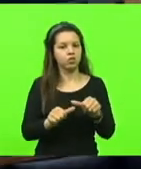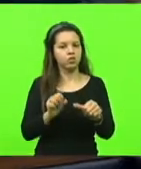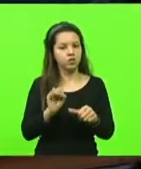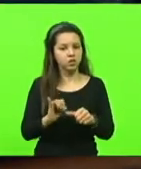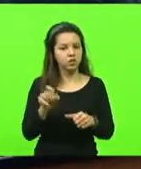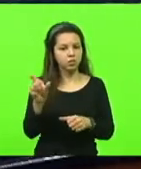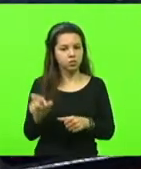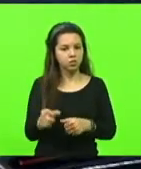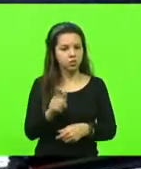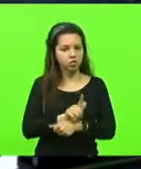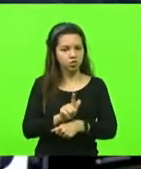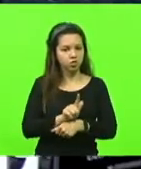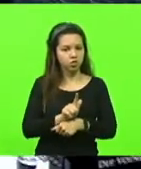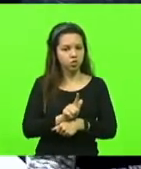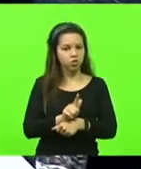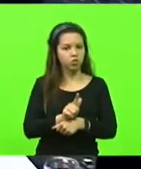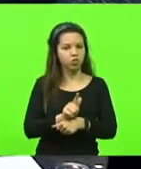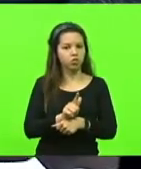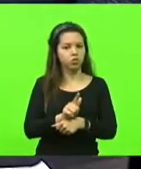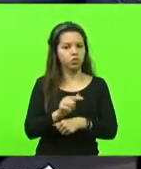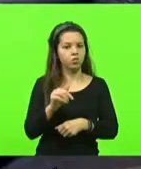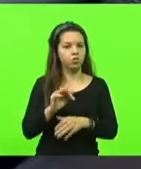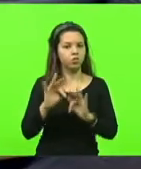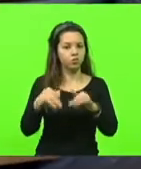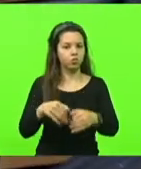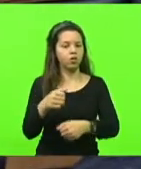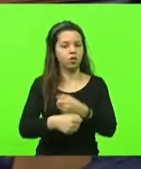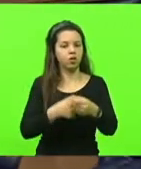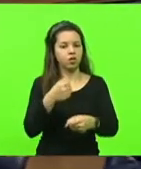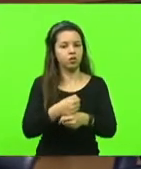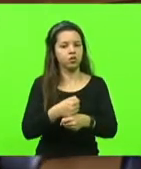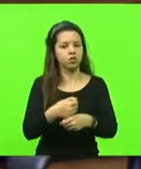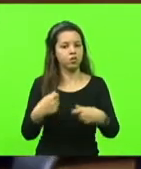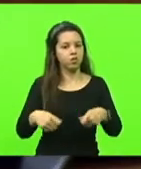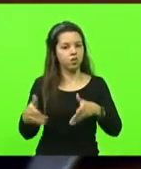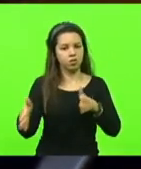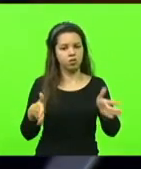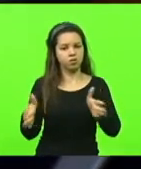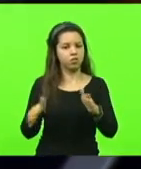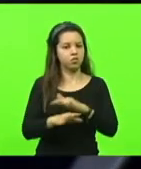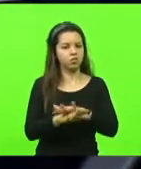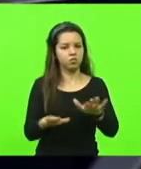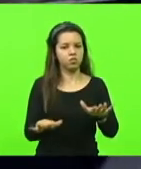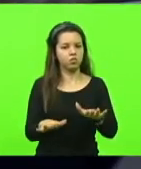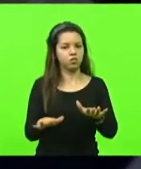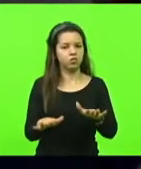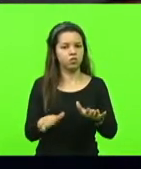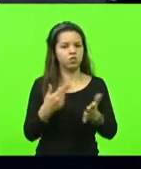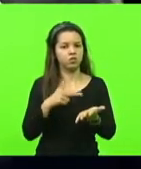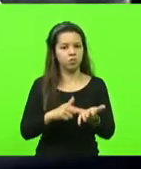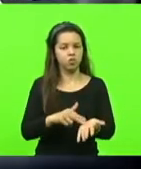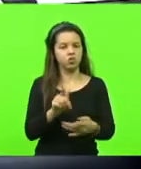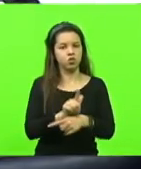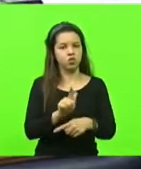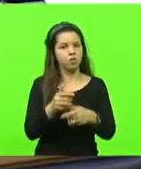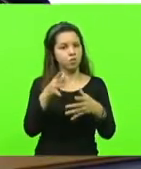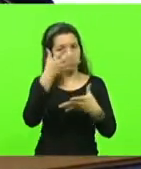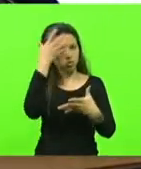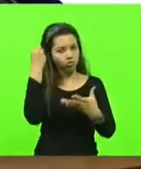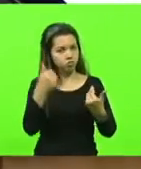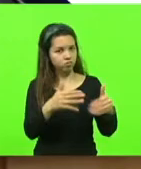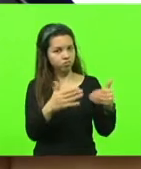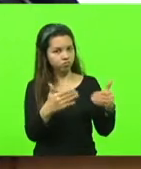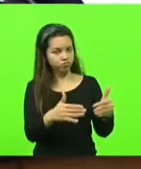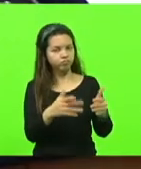for punido no último ano, só vai ter validade naquele ano e o termo de gestão vai ficar esquecido. Então, muito triste. Esse